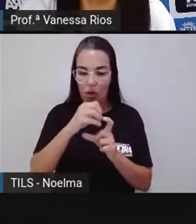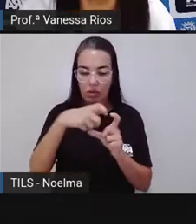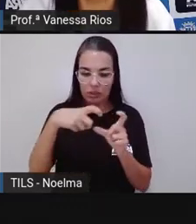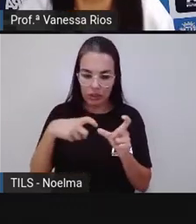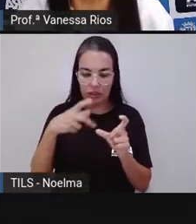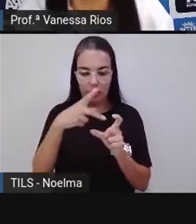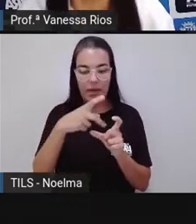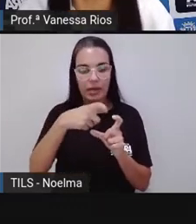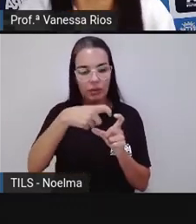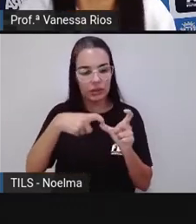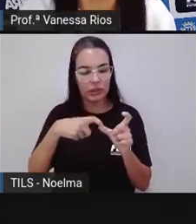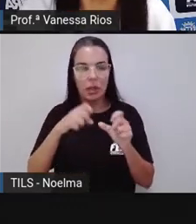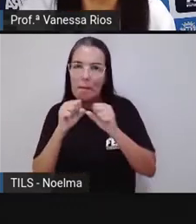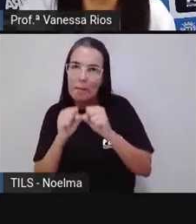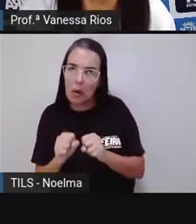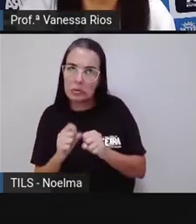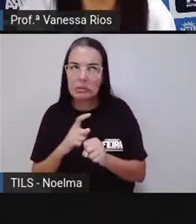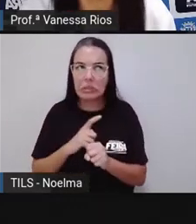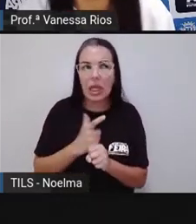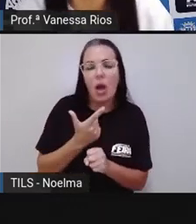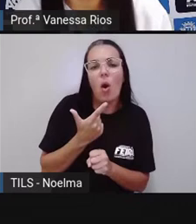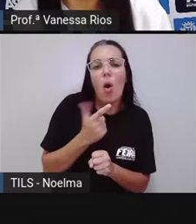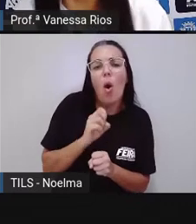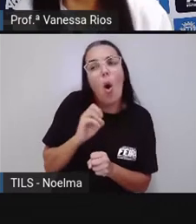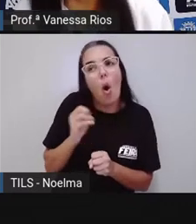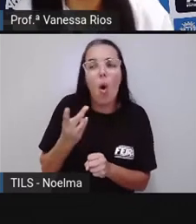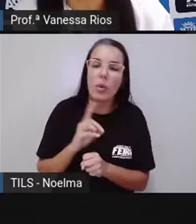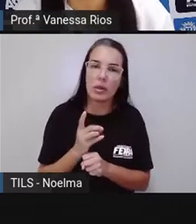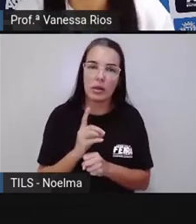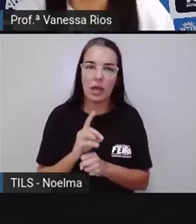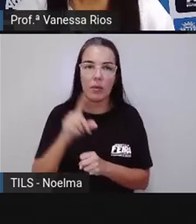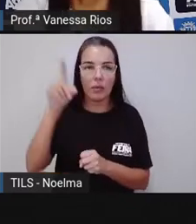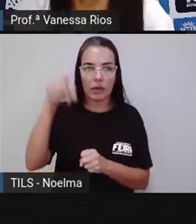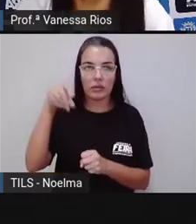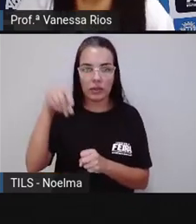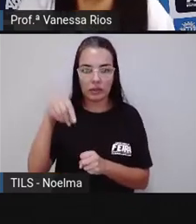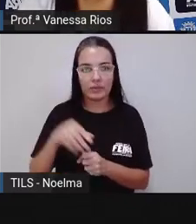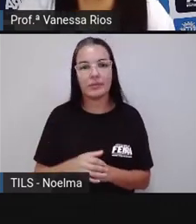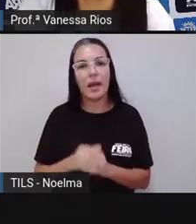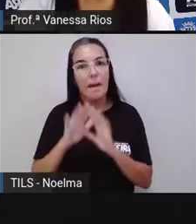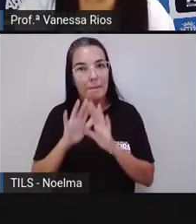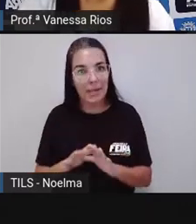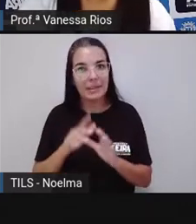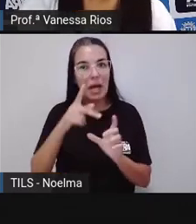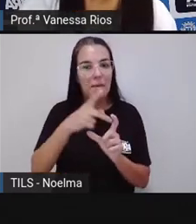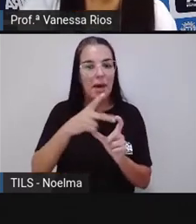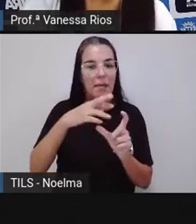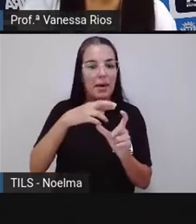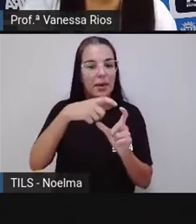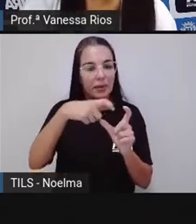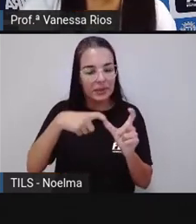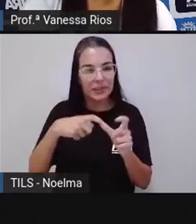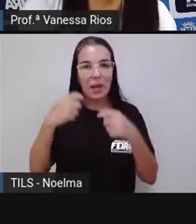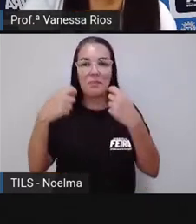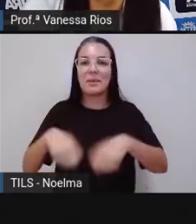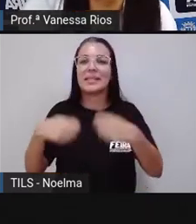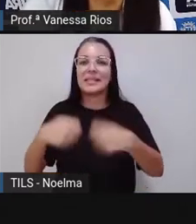paroxítonas podem receber o acento ou não, todas as proparoxítonas vão ser